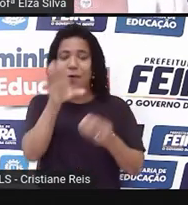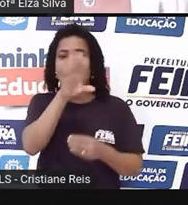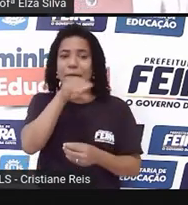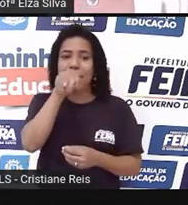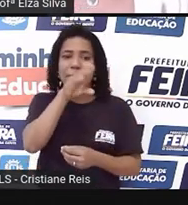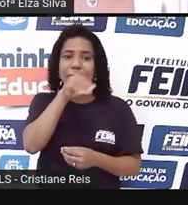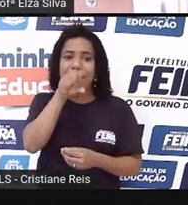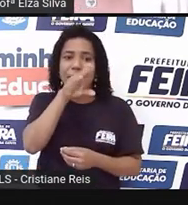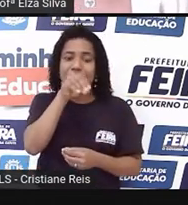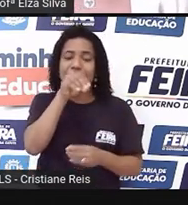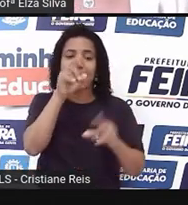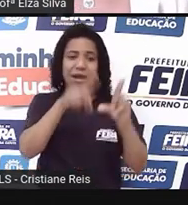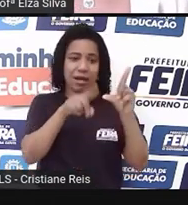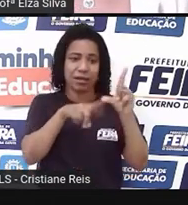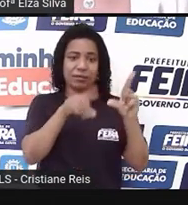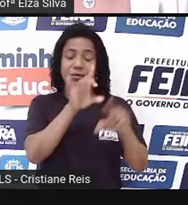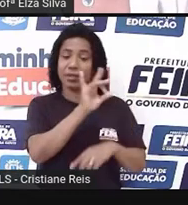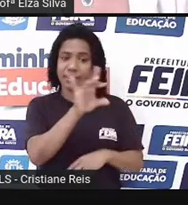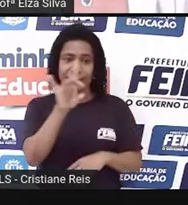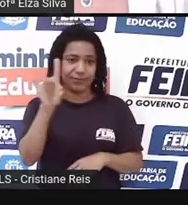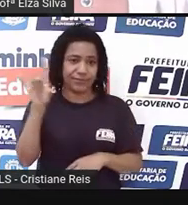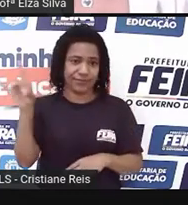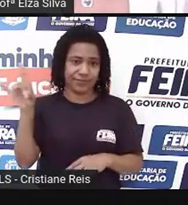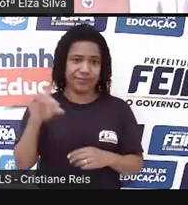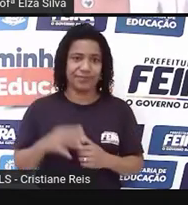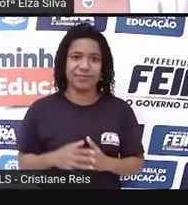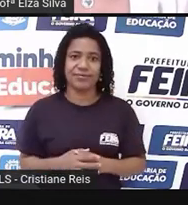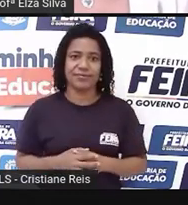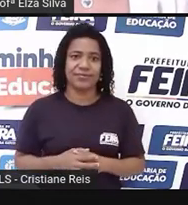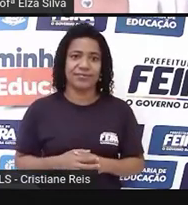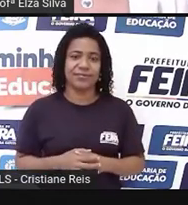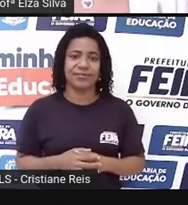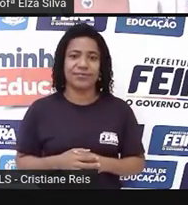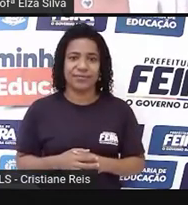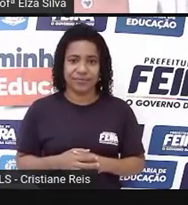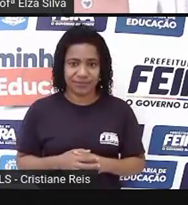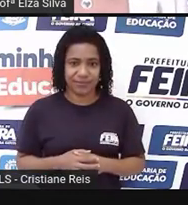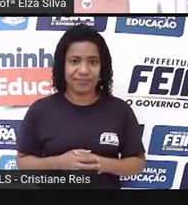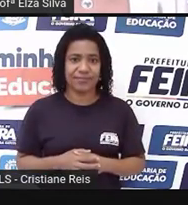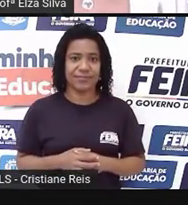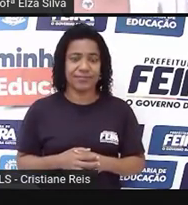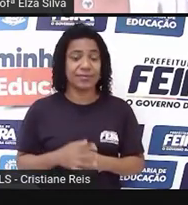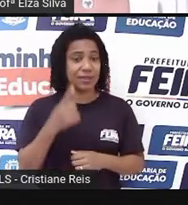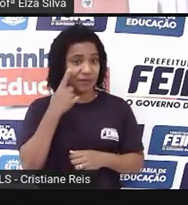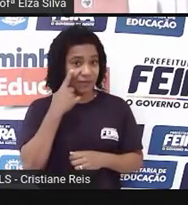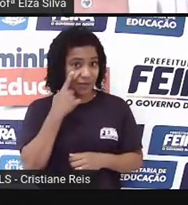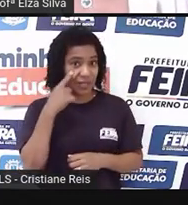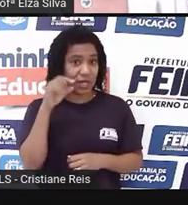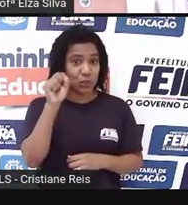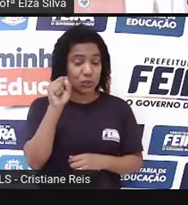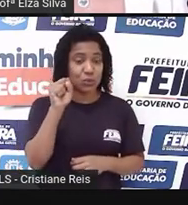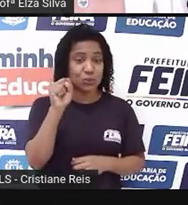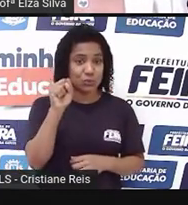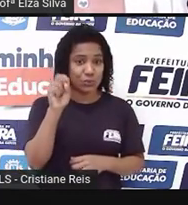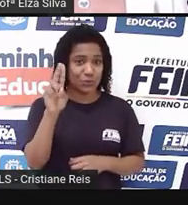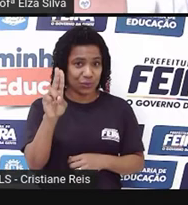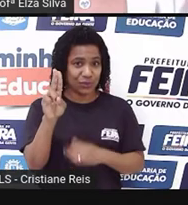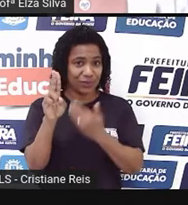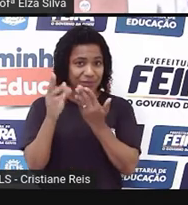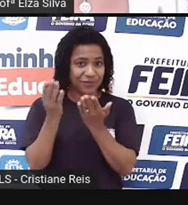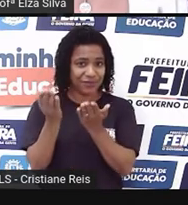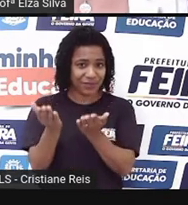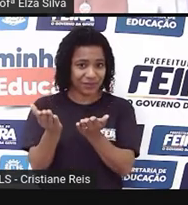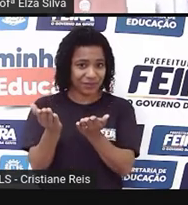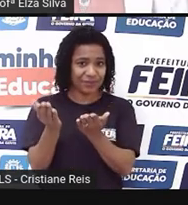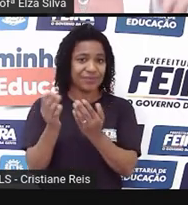caractere por caractere. Neste caso aqui, s-e-u underscore e